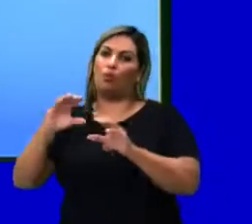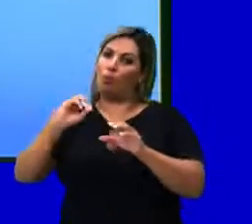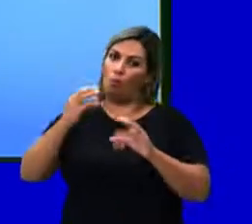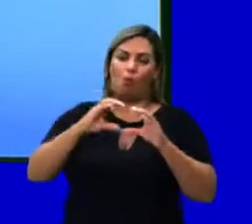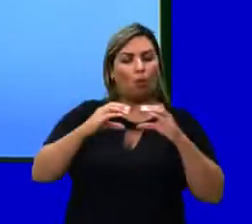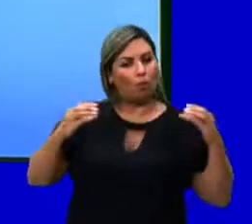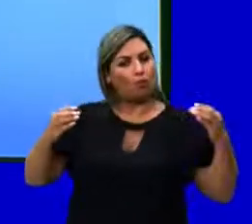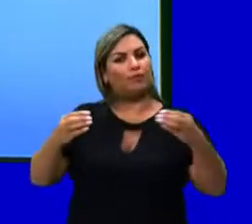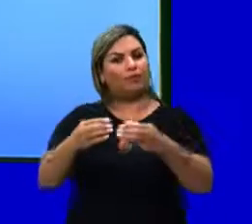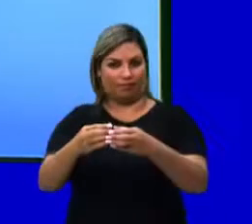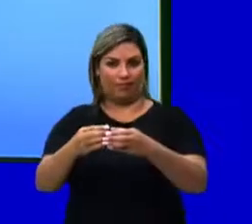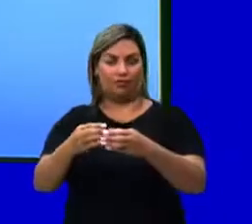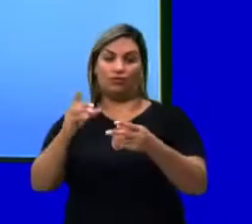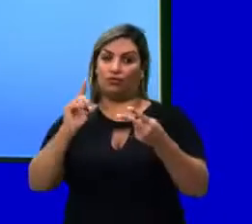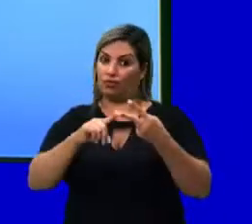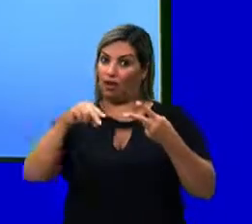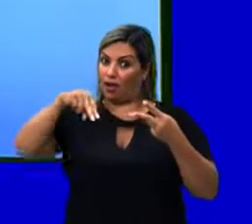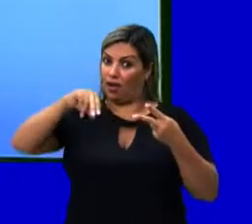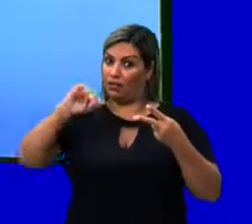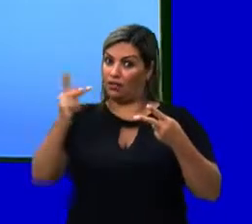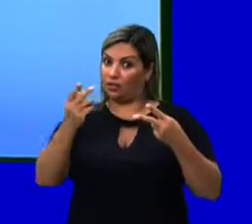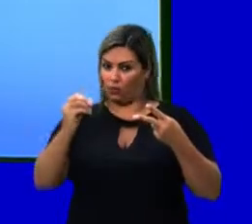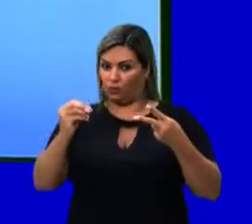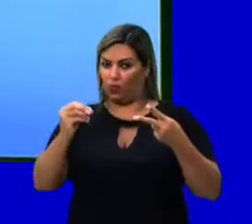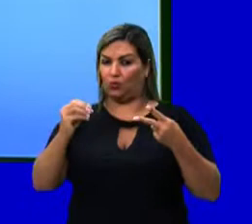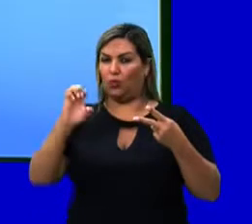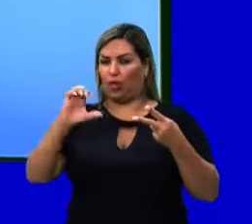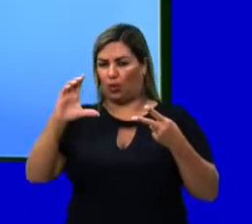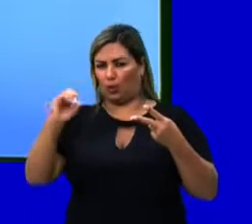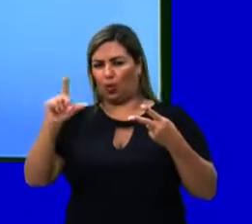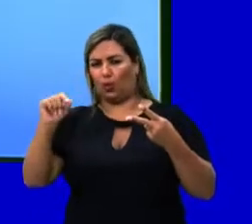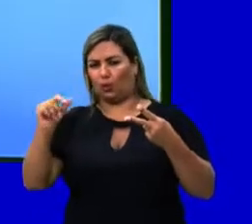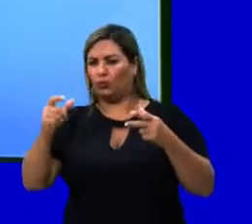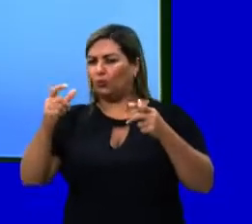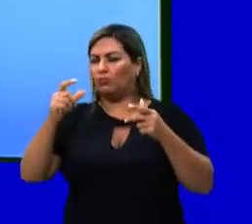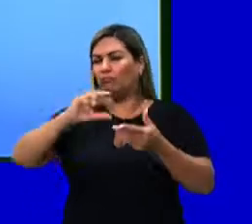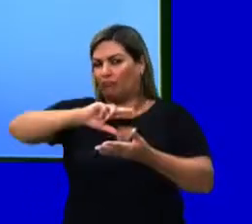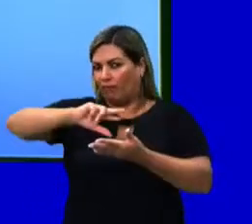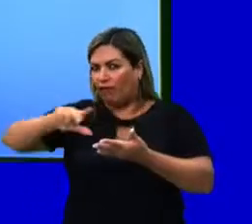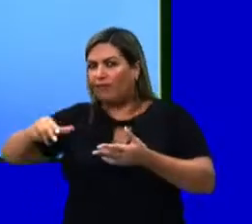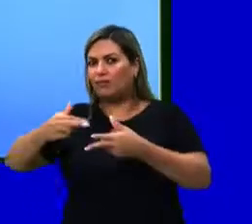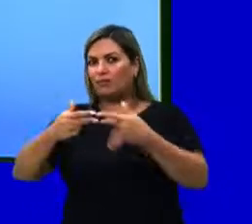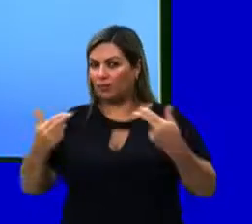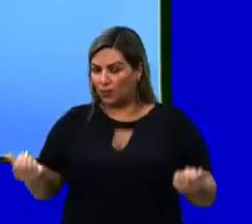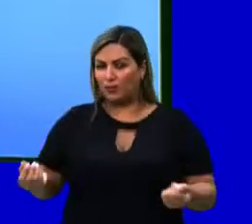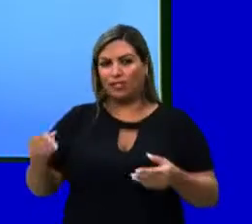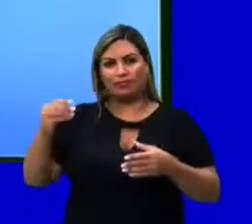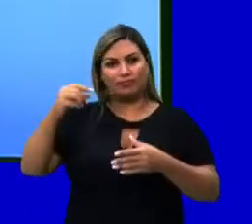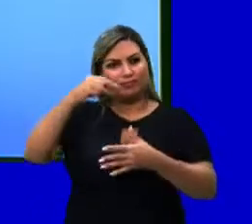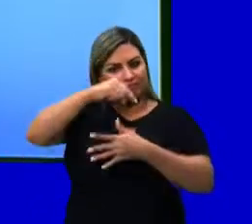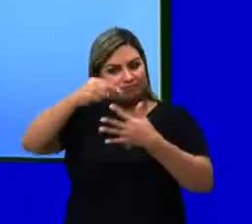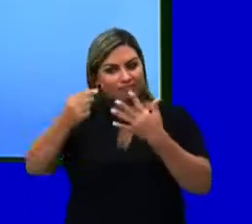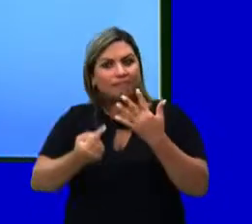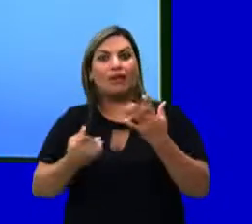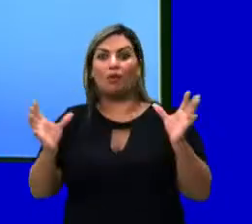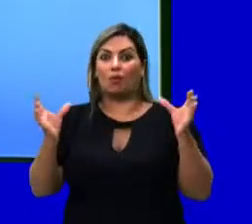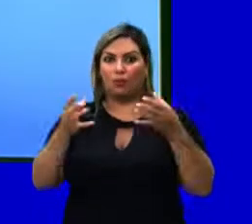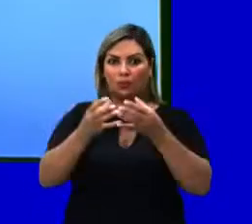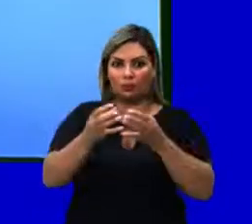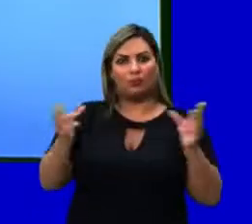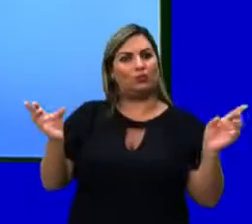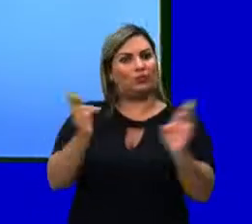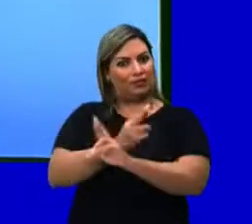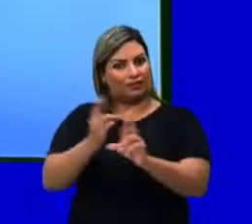comunidade. Já o nicho ecológico engloba mais coisas, mais fatores. É o conjunto das